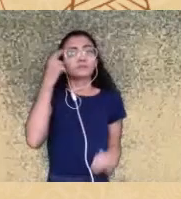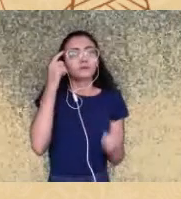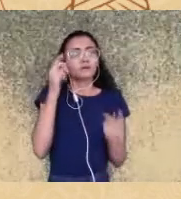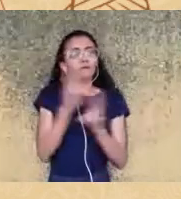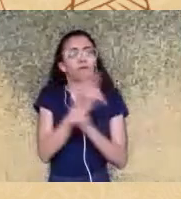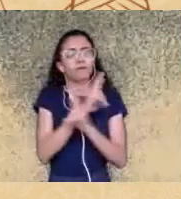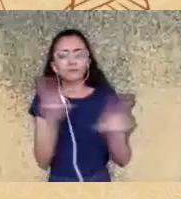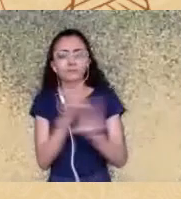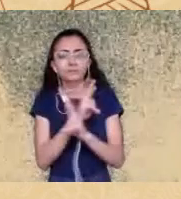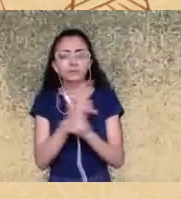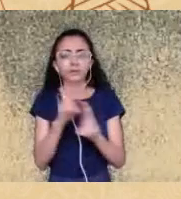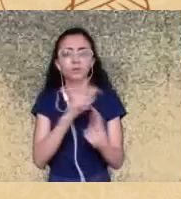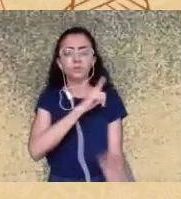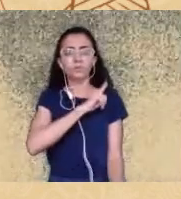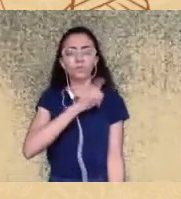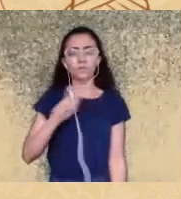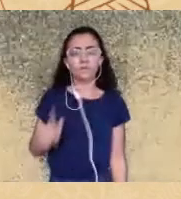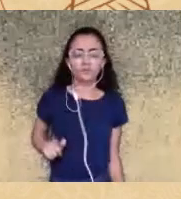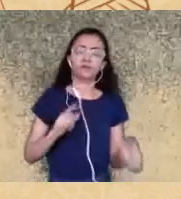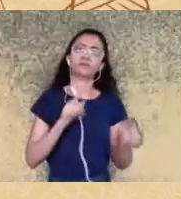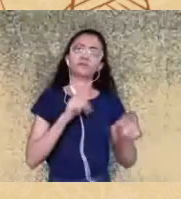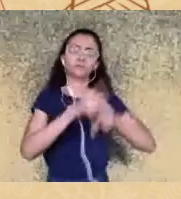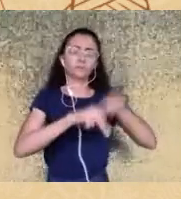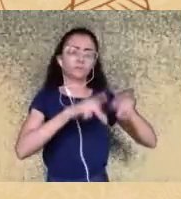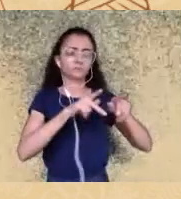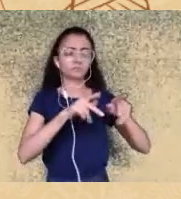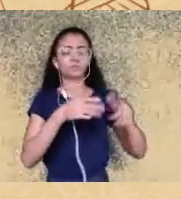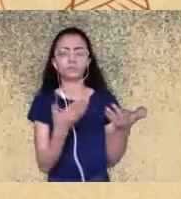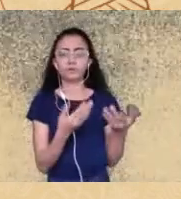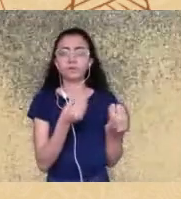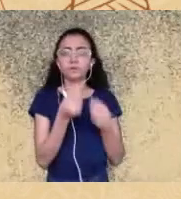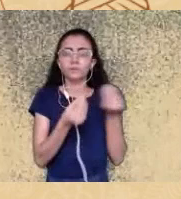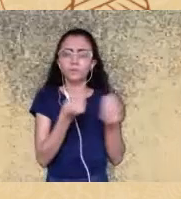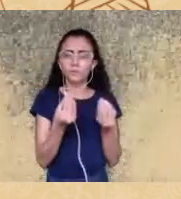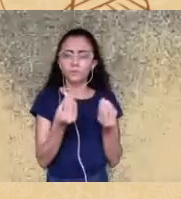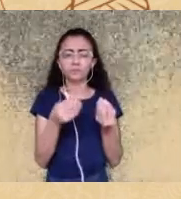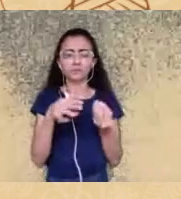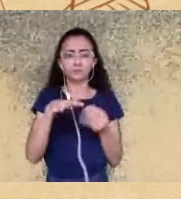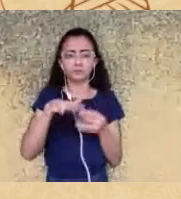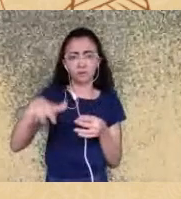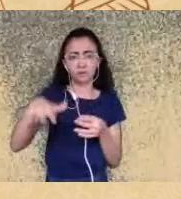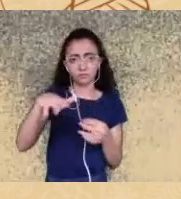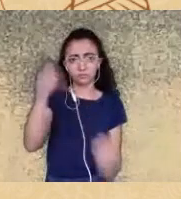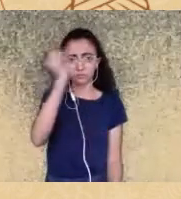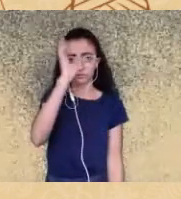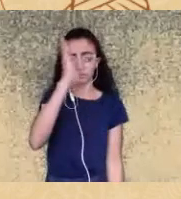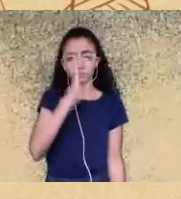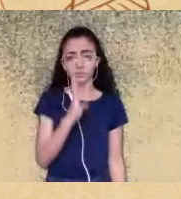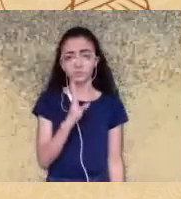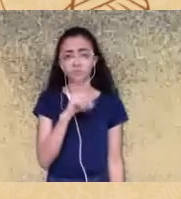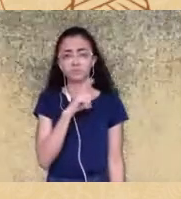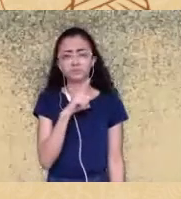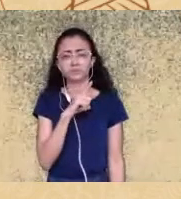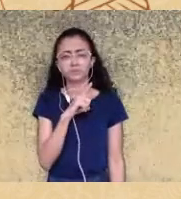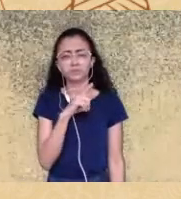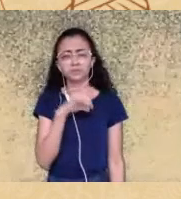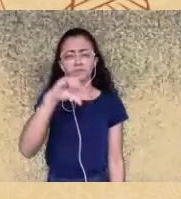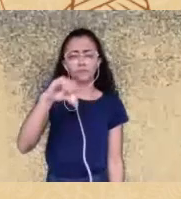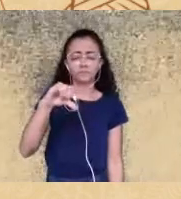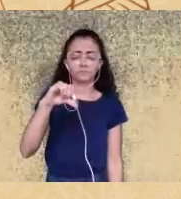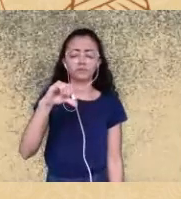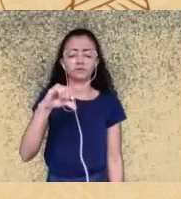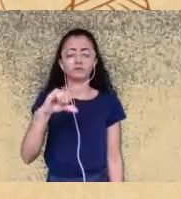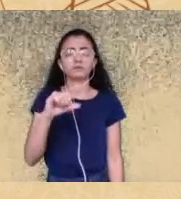também do quanto que os feriados nacionais acho que nós temos nove feriados nacionais sete deles são